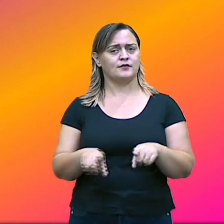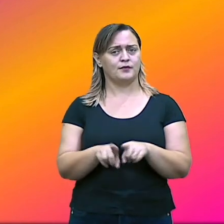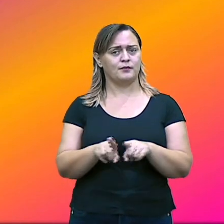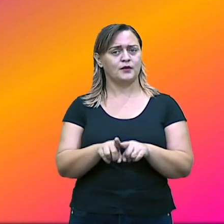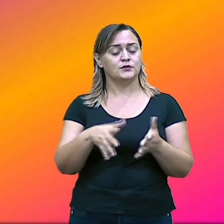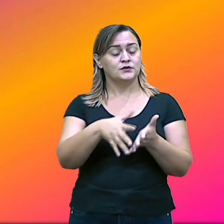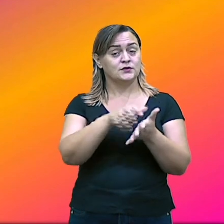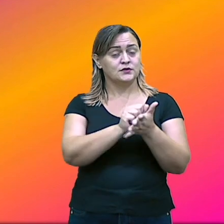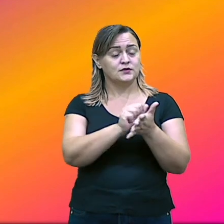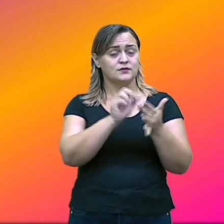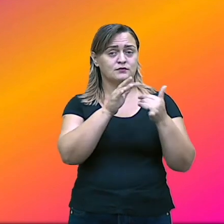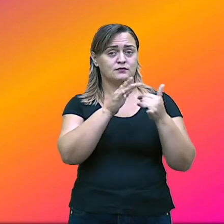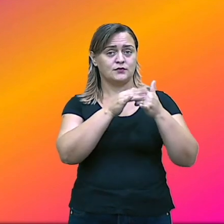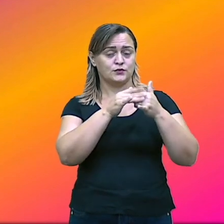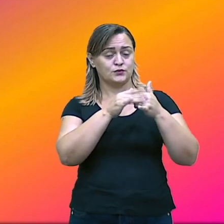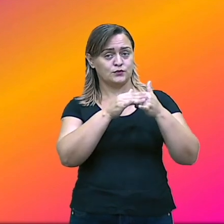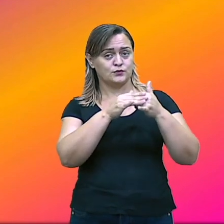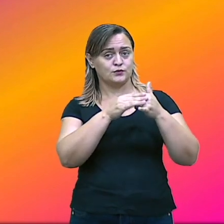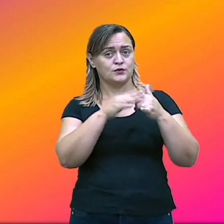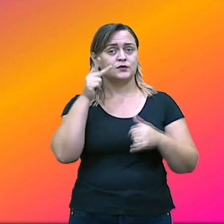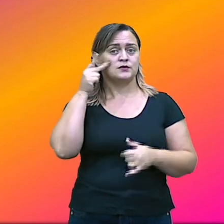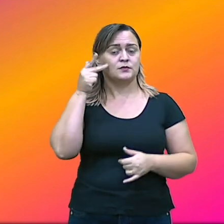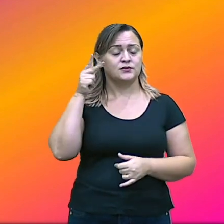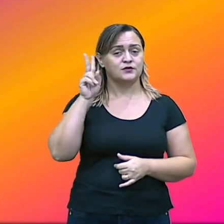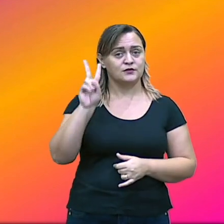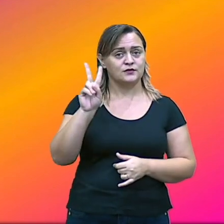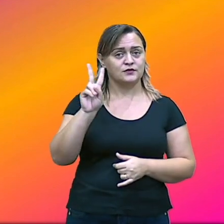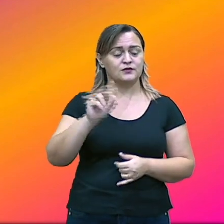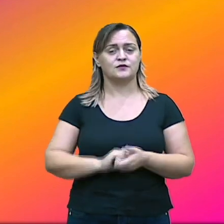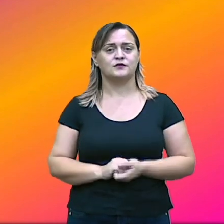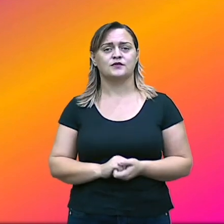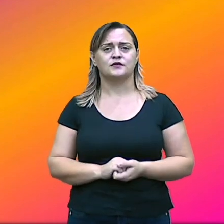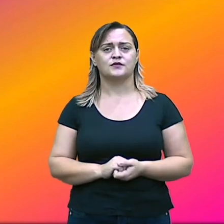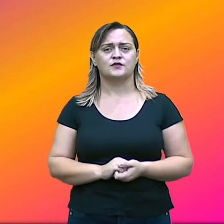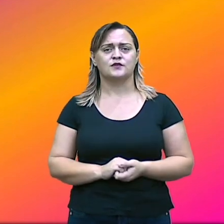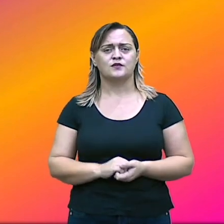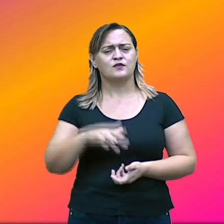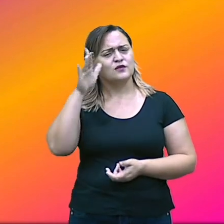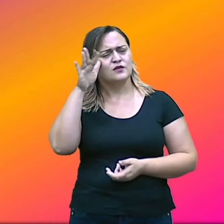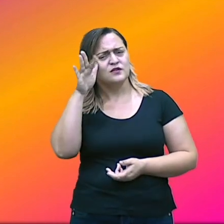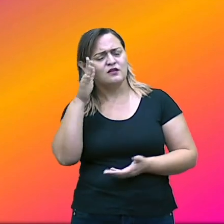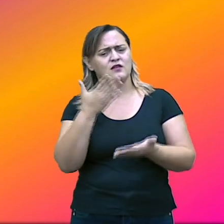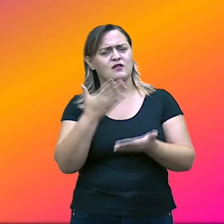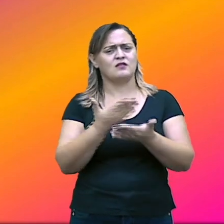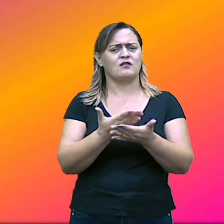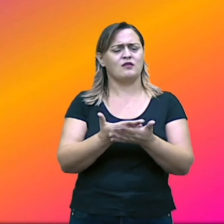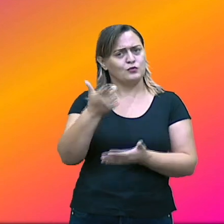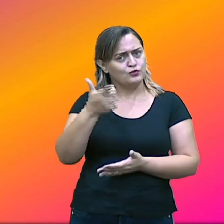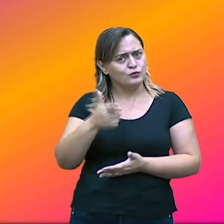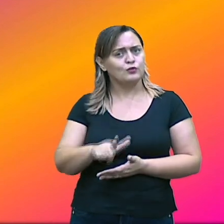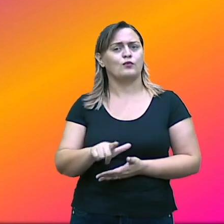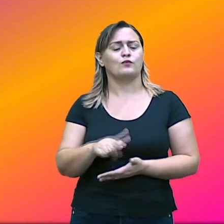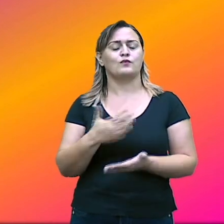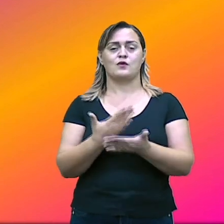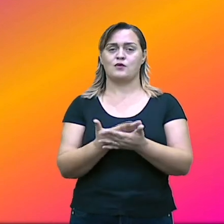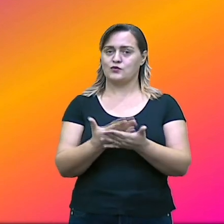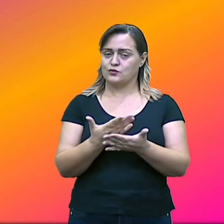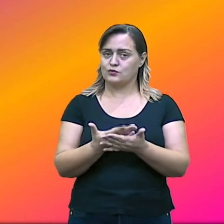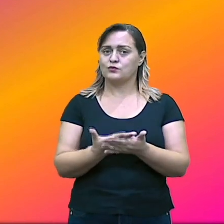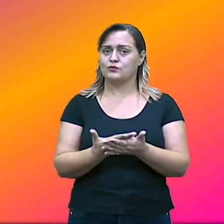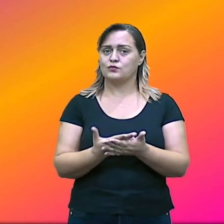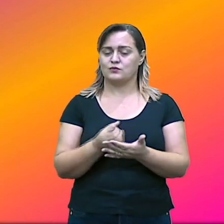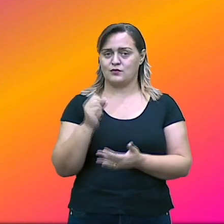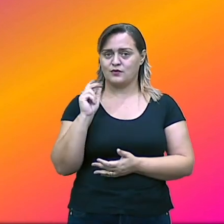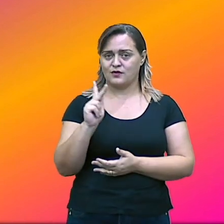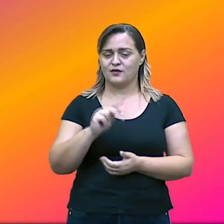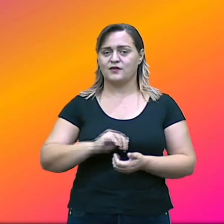esqueçam, se inscrevam no nosso canal YouTube SmedGV. Revejam as nossas aulas. Estudem e coloquem